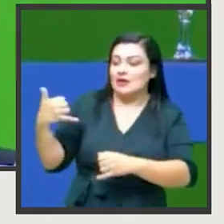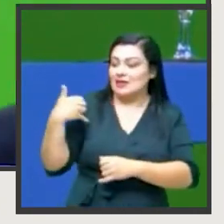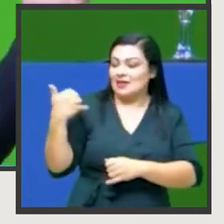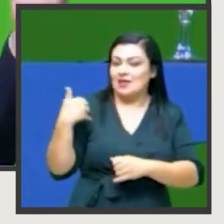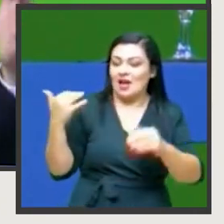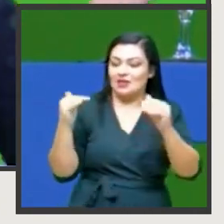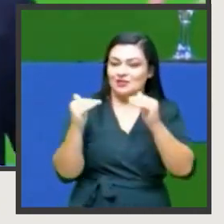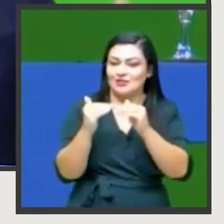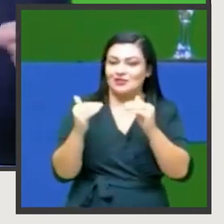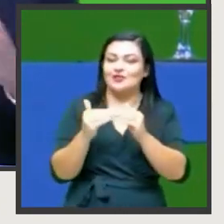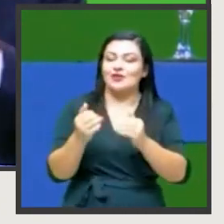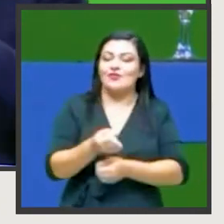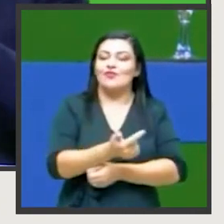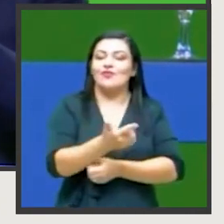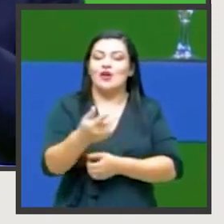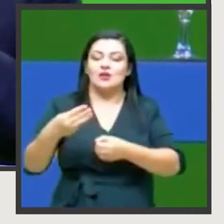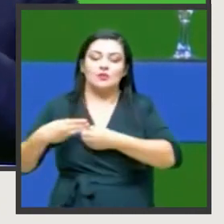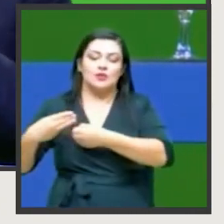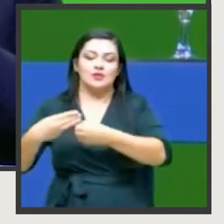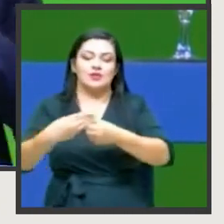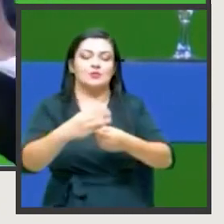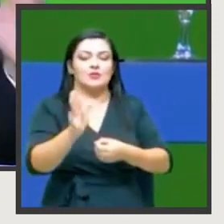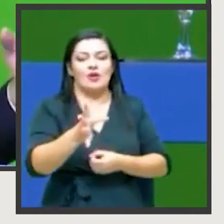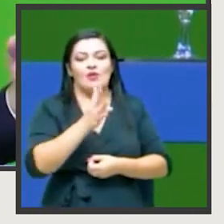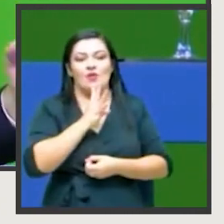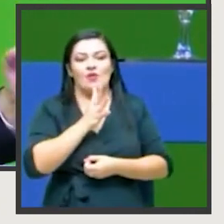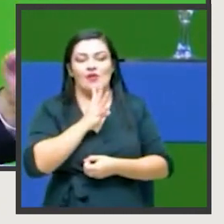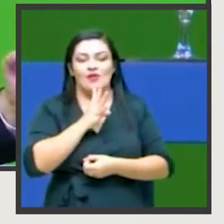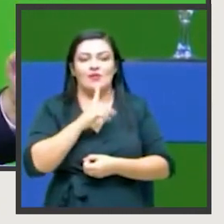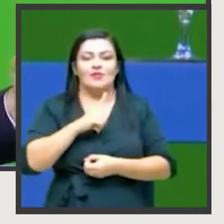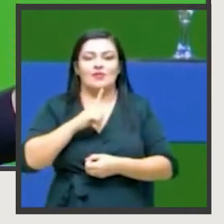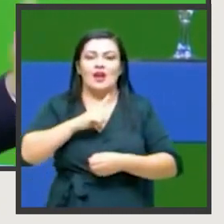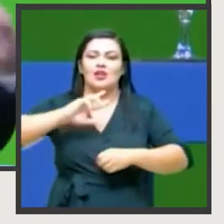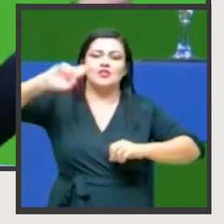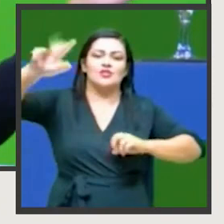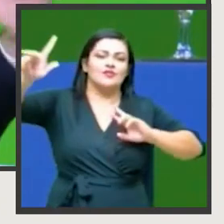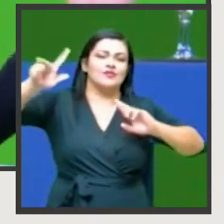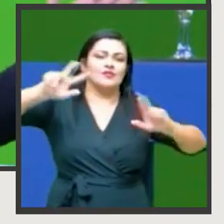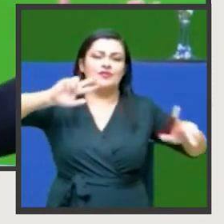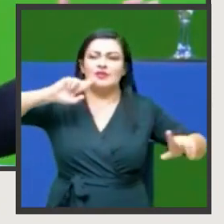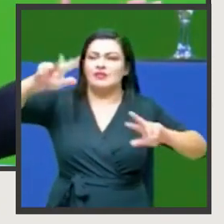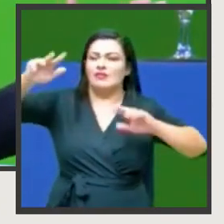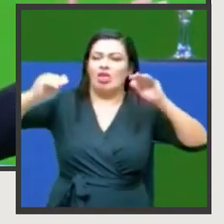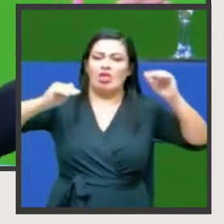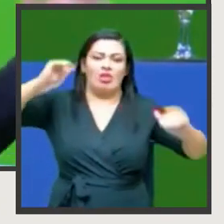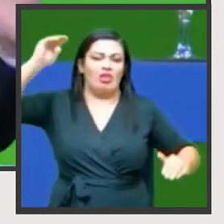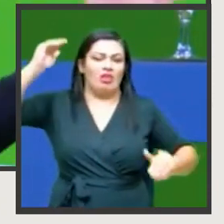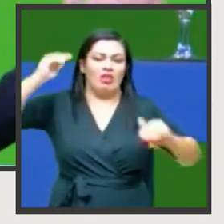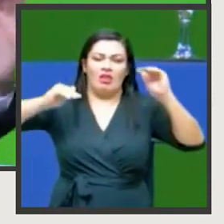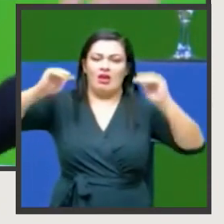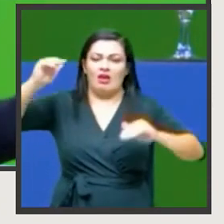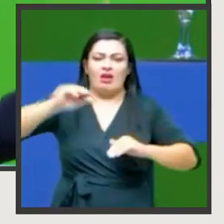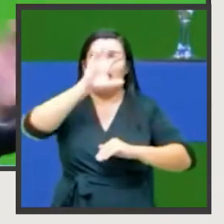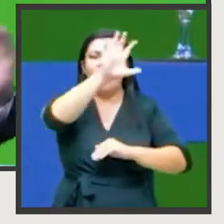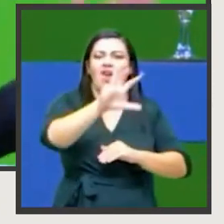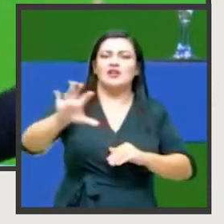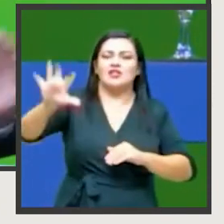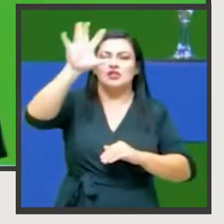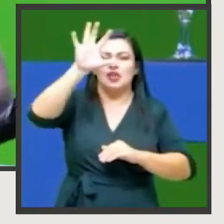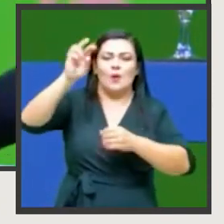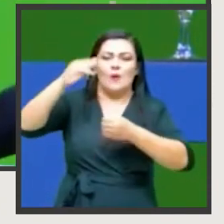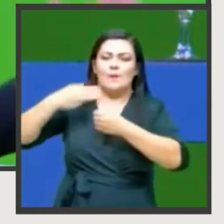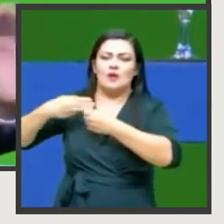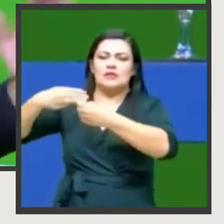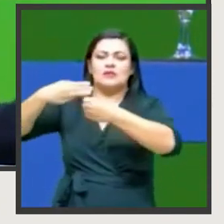certa, que já é experiência em vários municípios e estados desse país. Há distorções enormes, há desigualdades enormes,